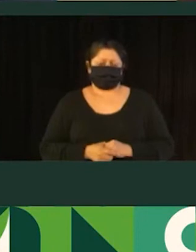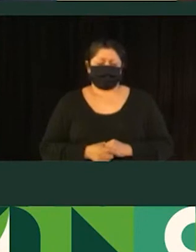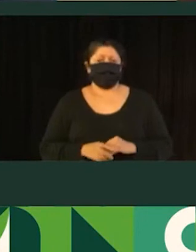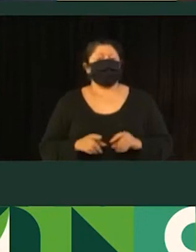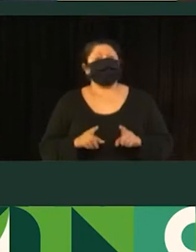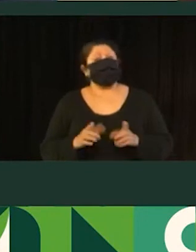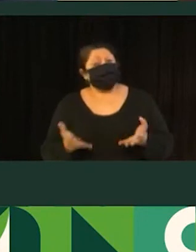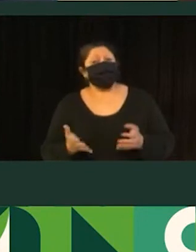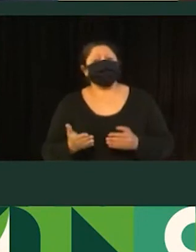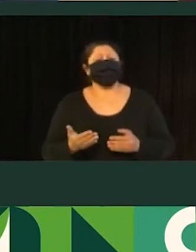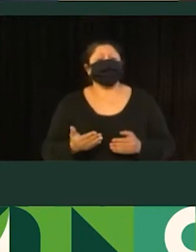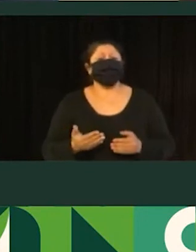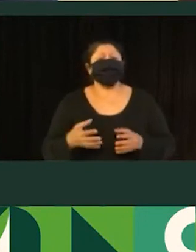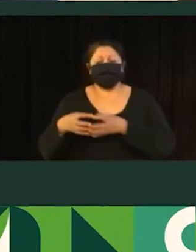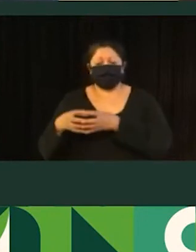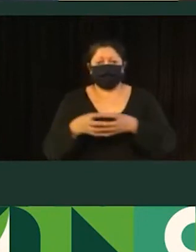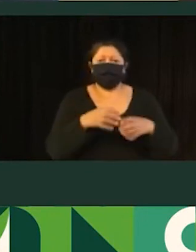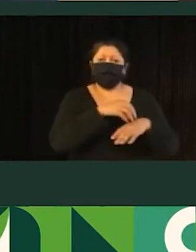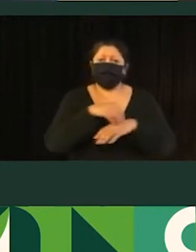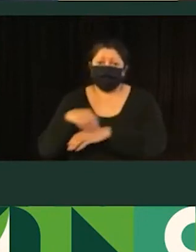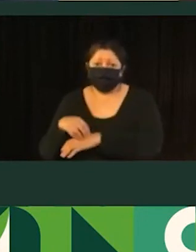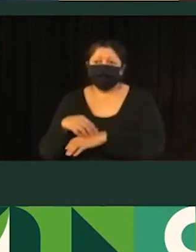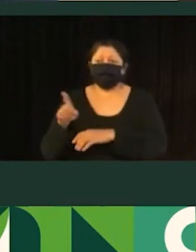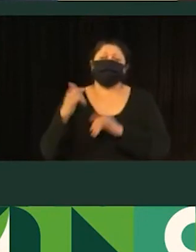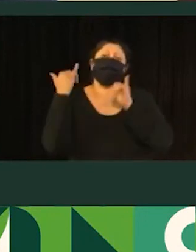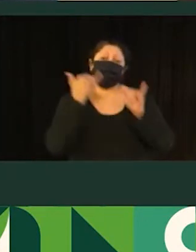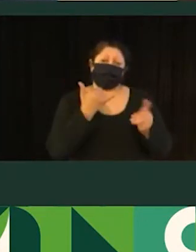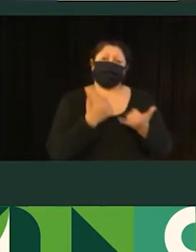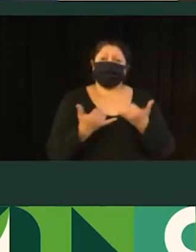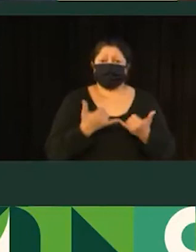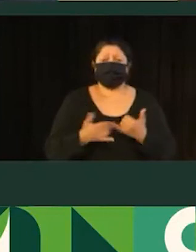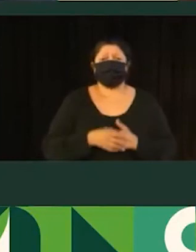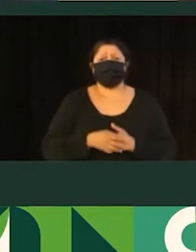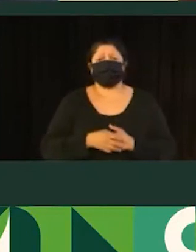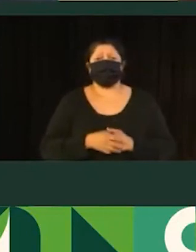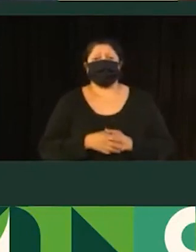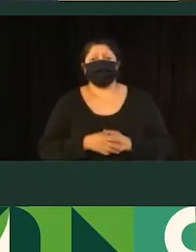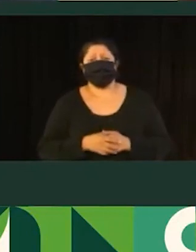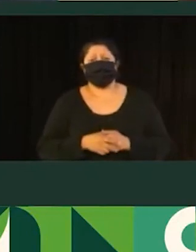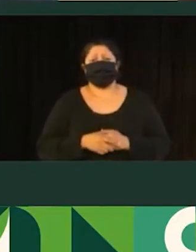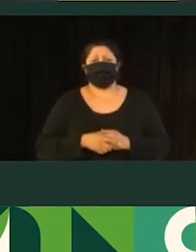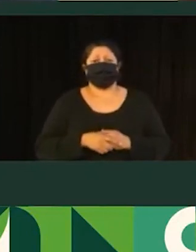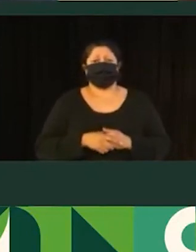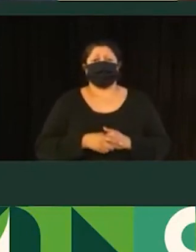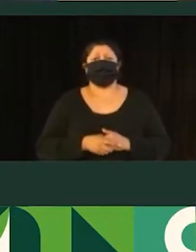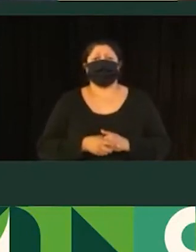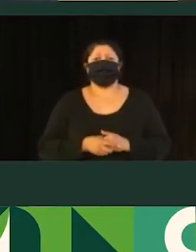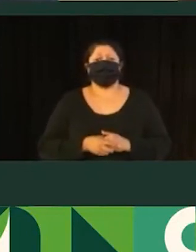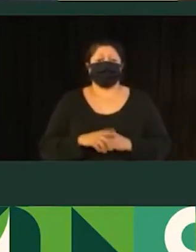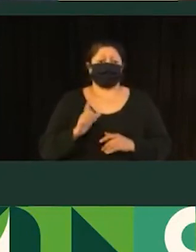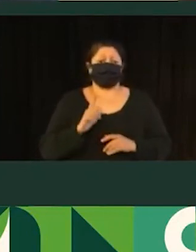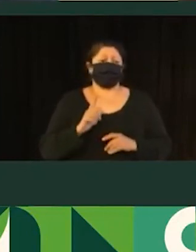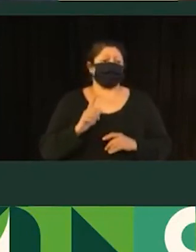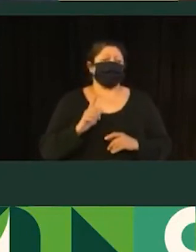transporte coletivo, aqui, então, ele fala de transporte coletivo por ônibus. Então, aqui seriam essas linhas